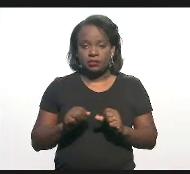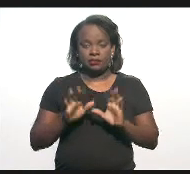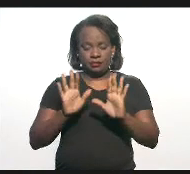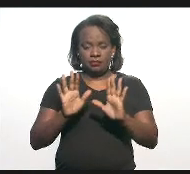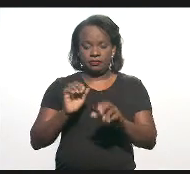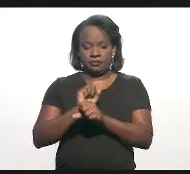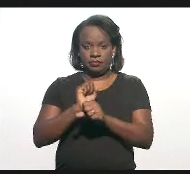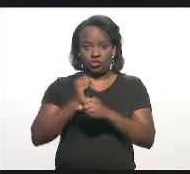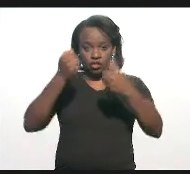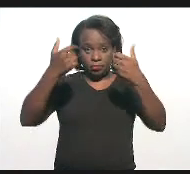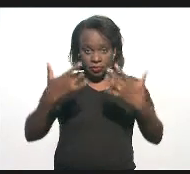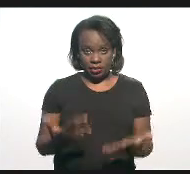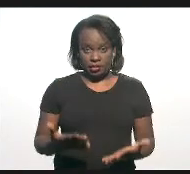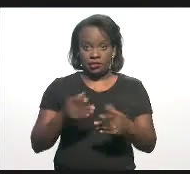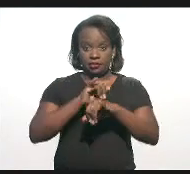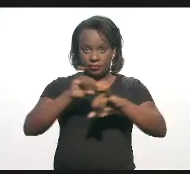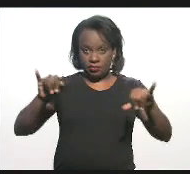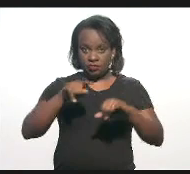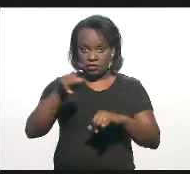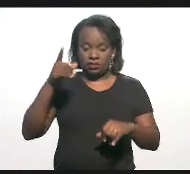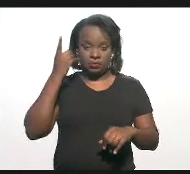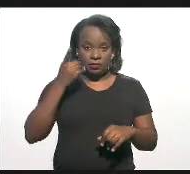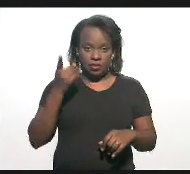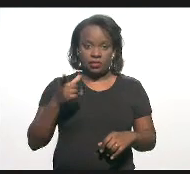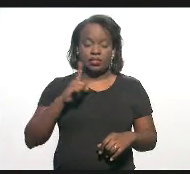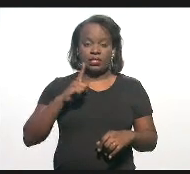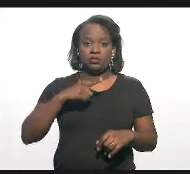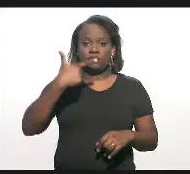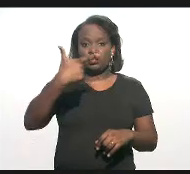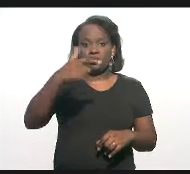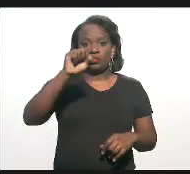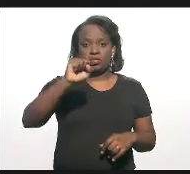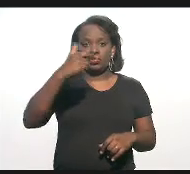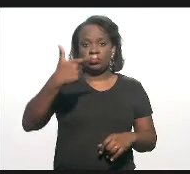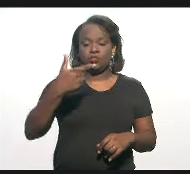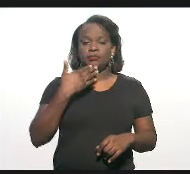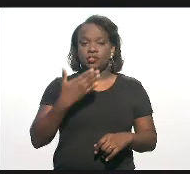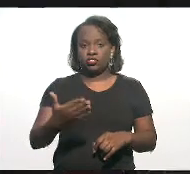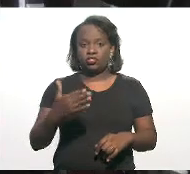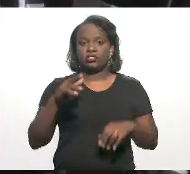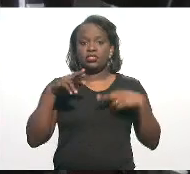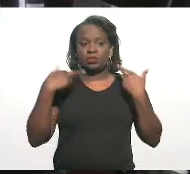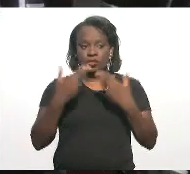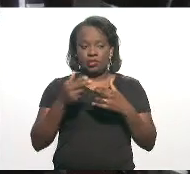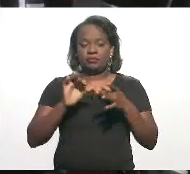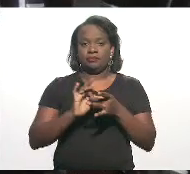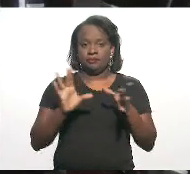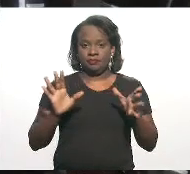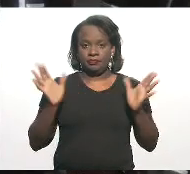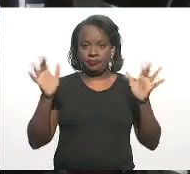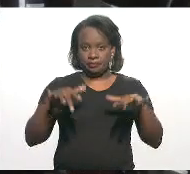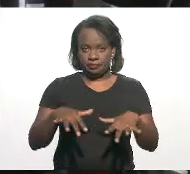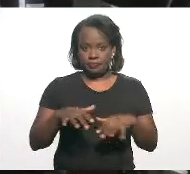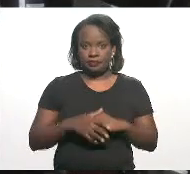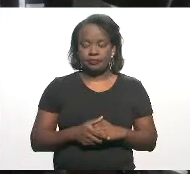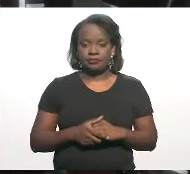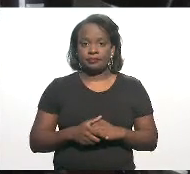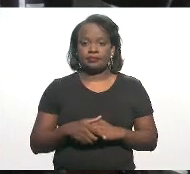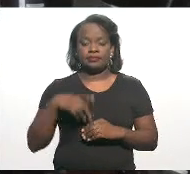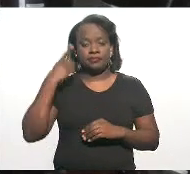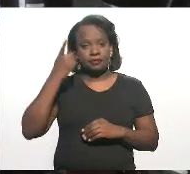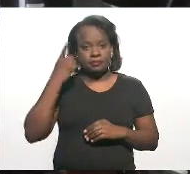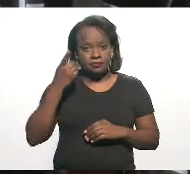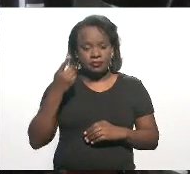chamar a atenção dos seus parlamentares. Tem 282 pedidos de audiências públicas. Os